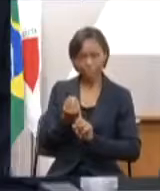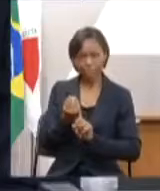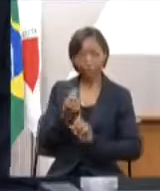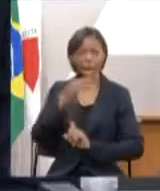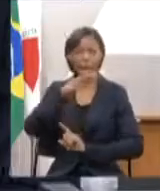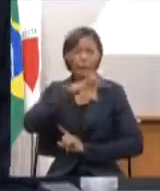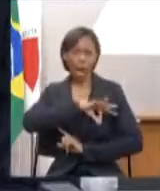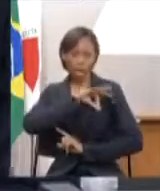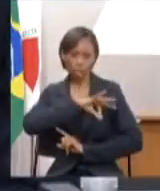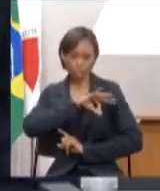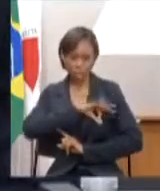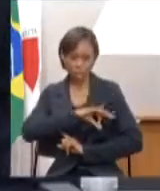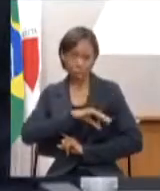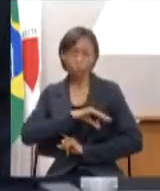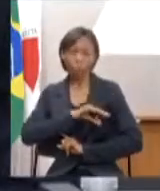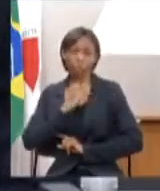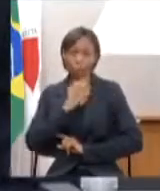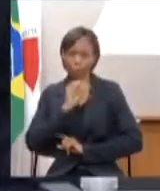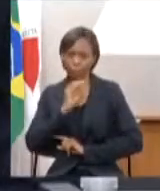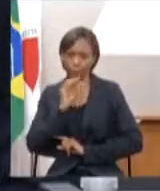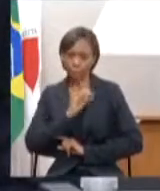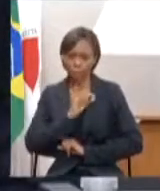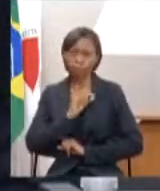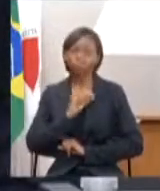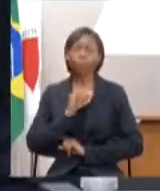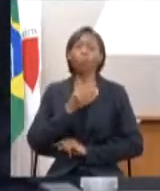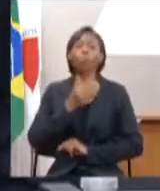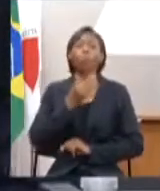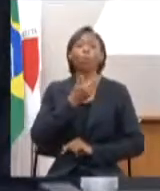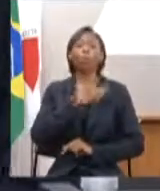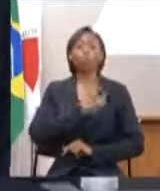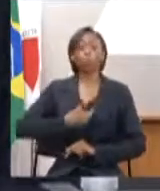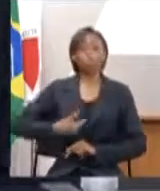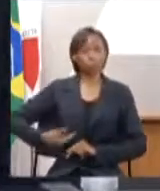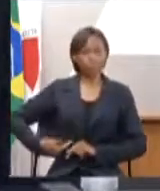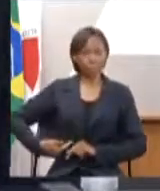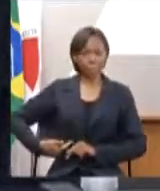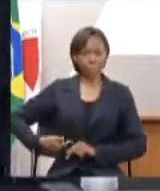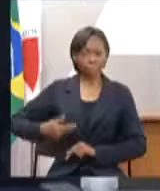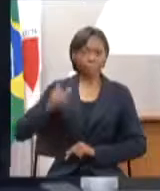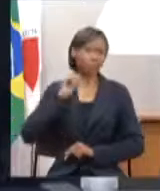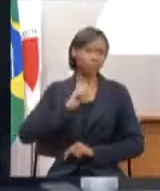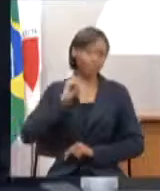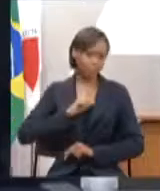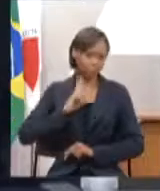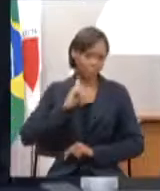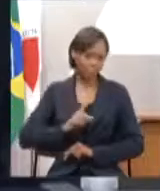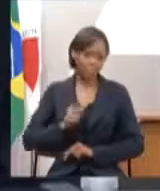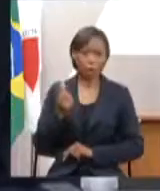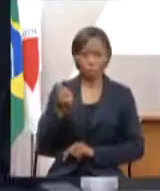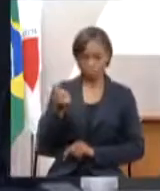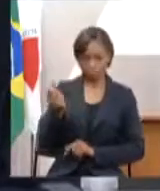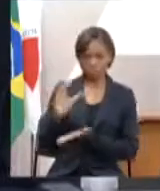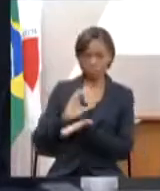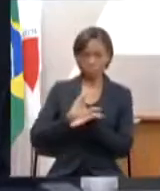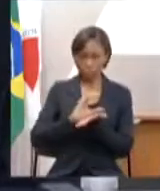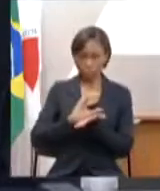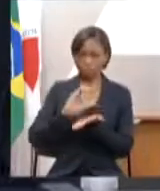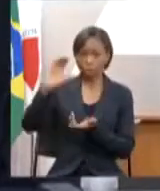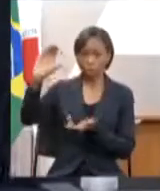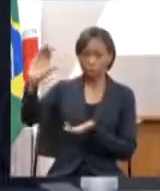o governo do estado com o recurso que recebeu da união